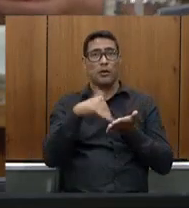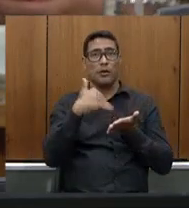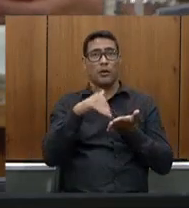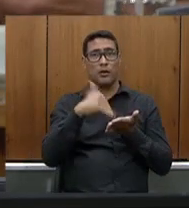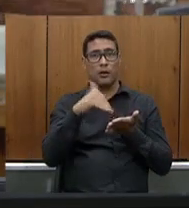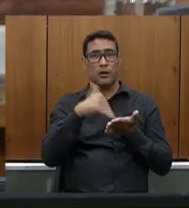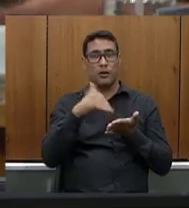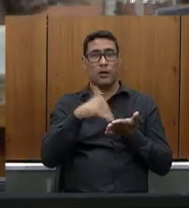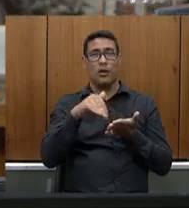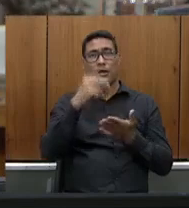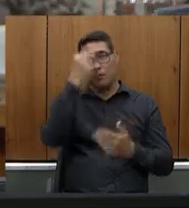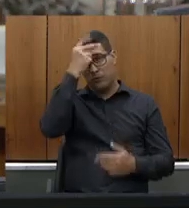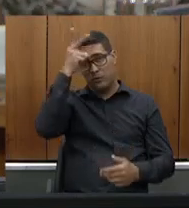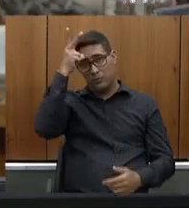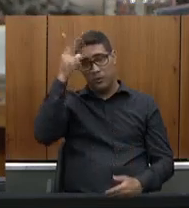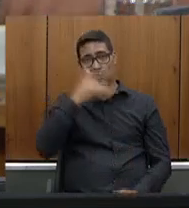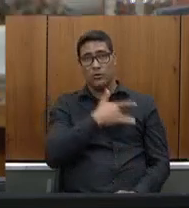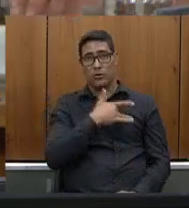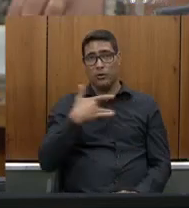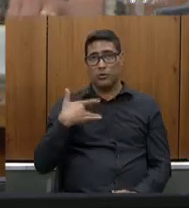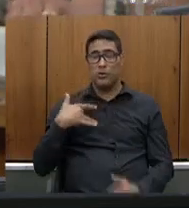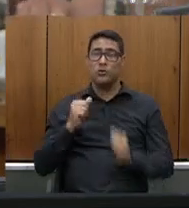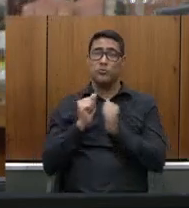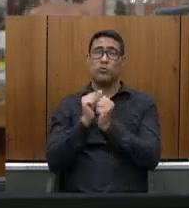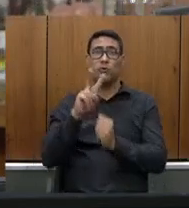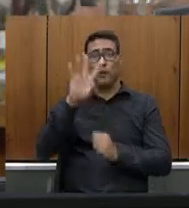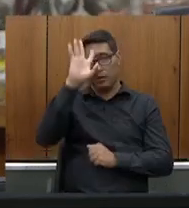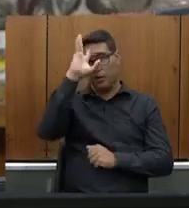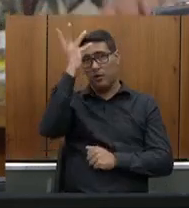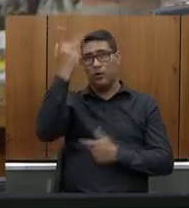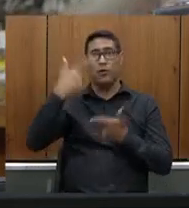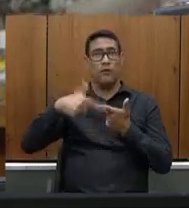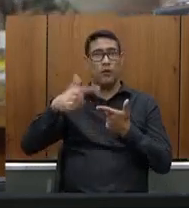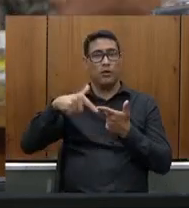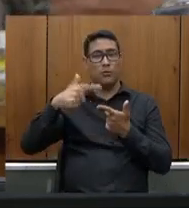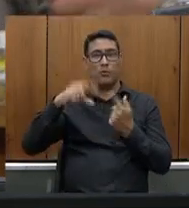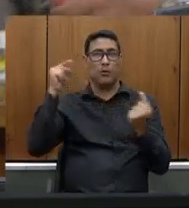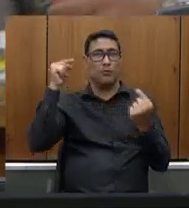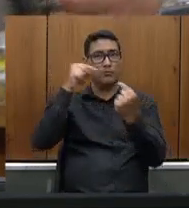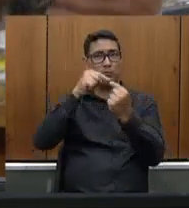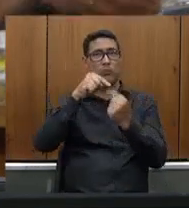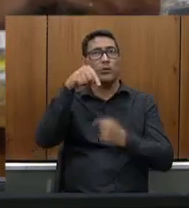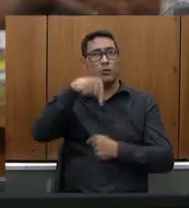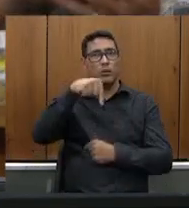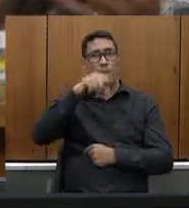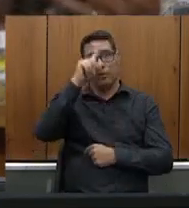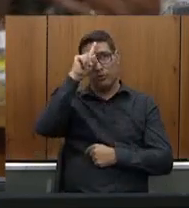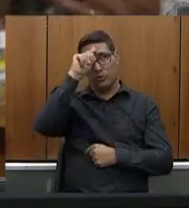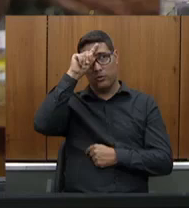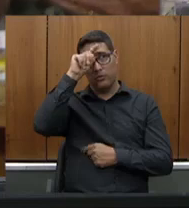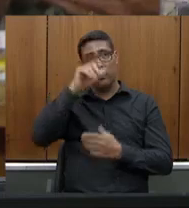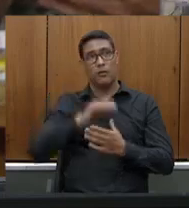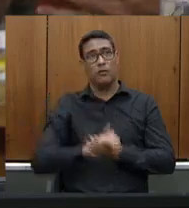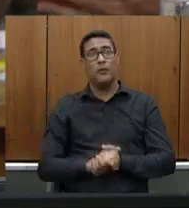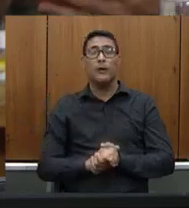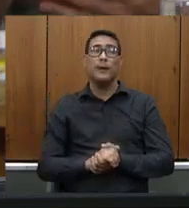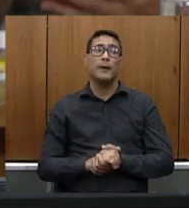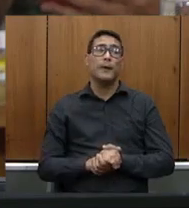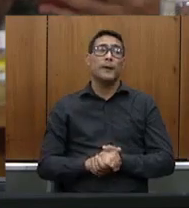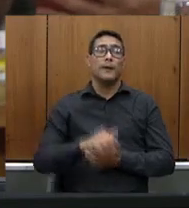Saúde que nós juntos vamos resolver sim esse problema pontual agora do hospital Nova Serrana